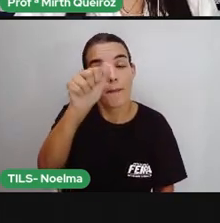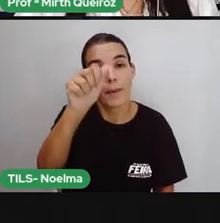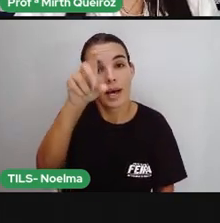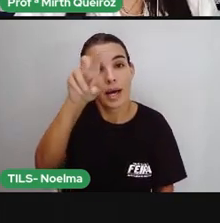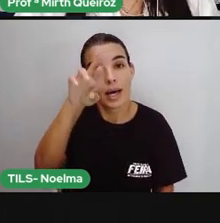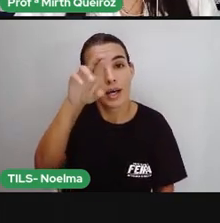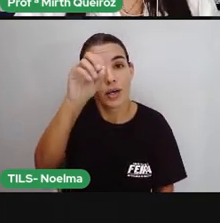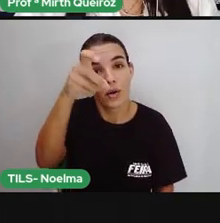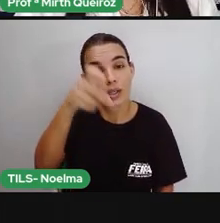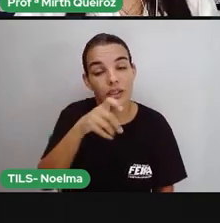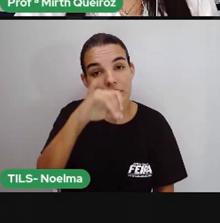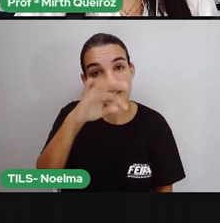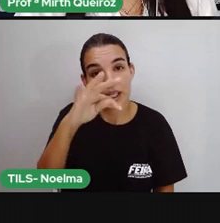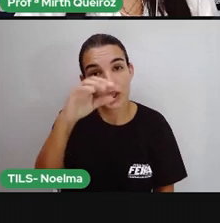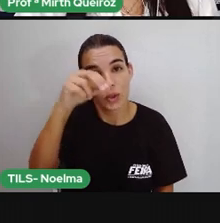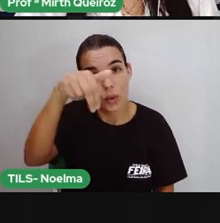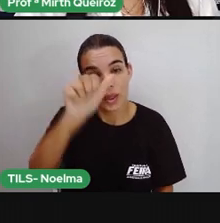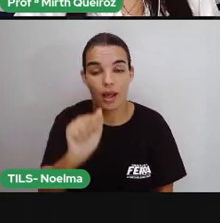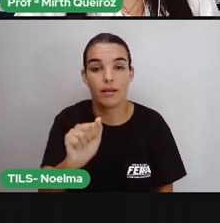paroxítona.